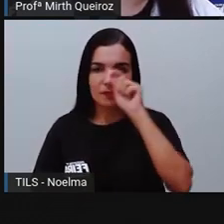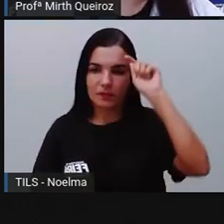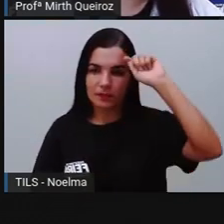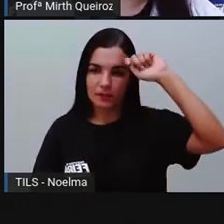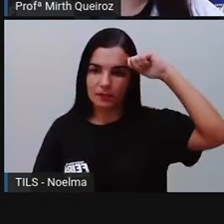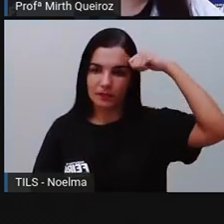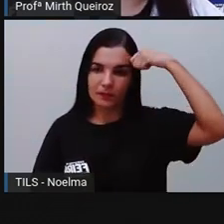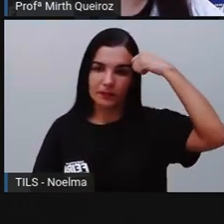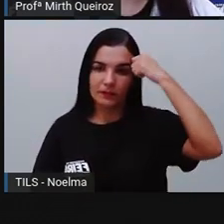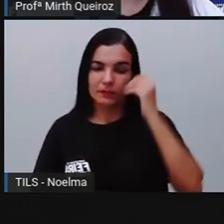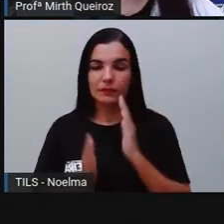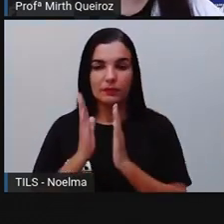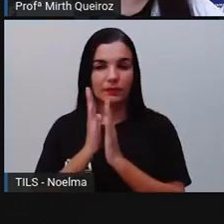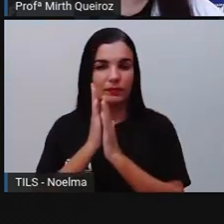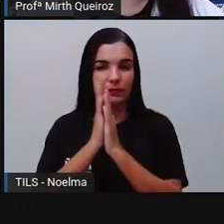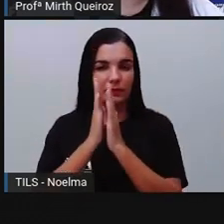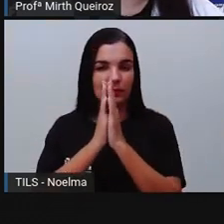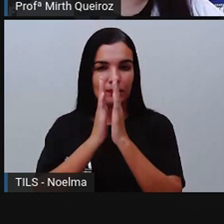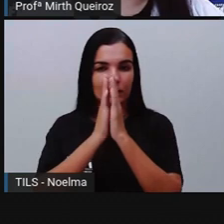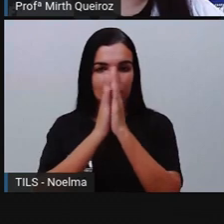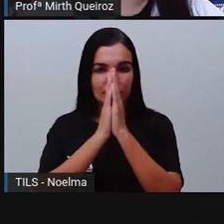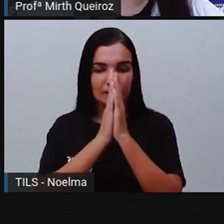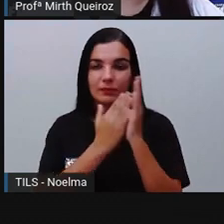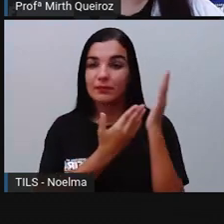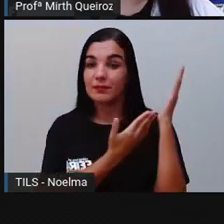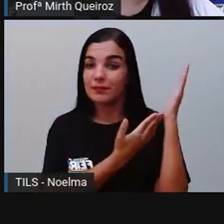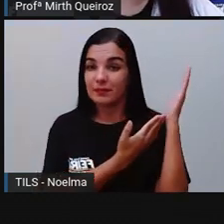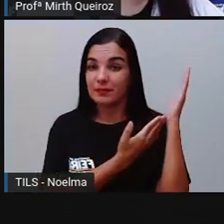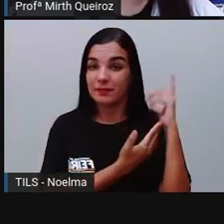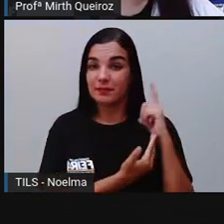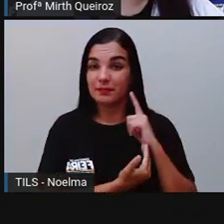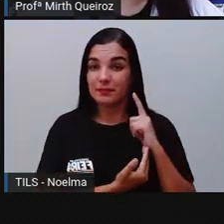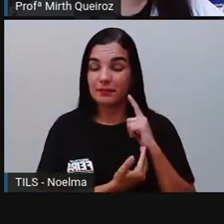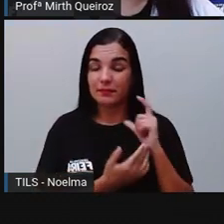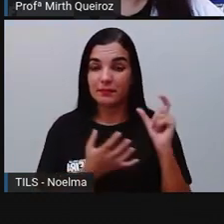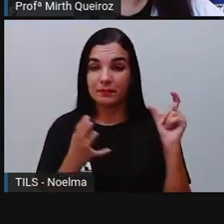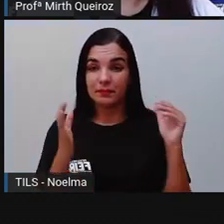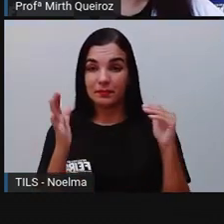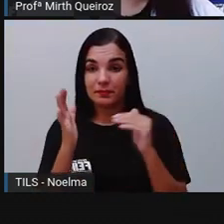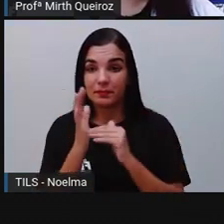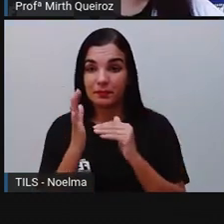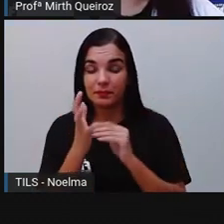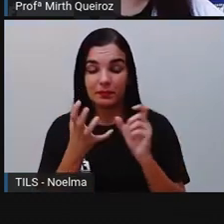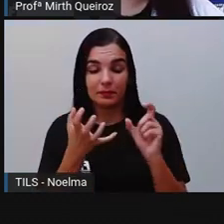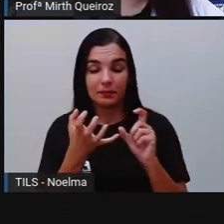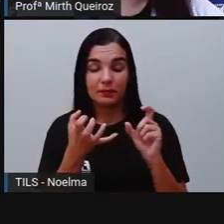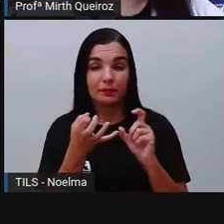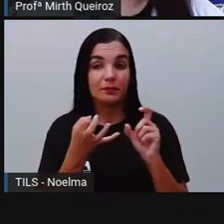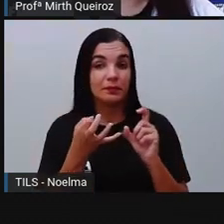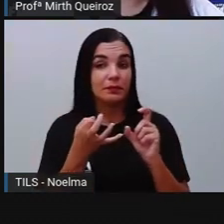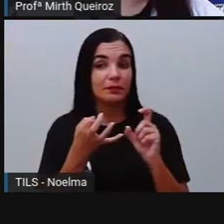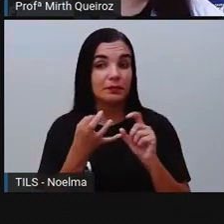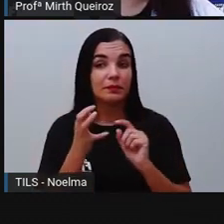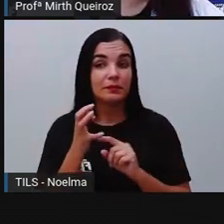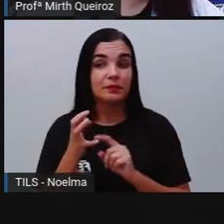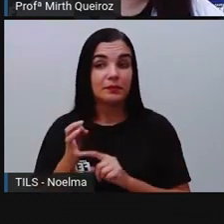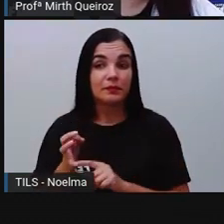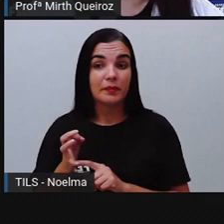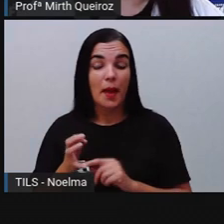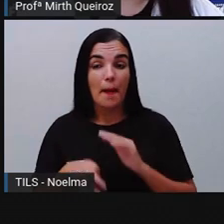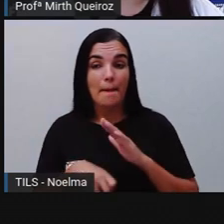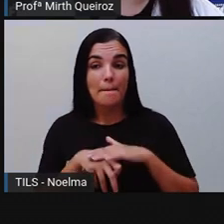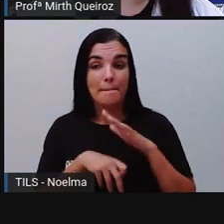parabéns. Todas essas palavras, a última sílaba é a sílaba dita com maior